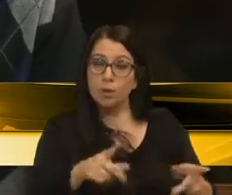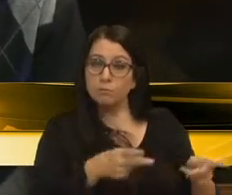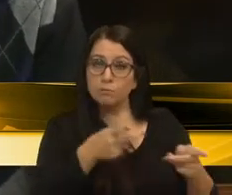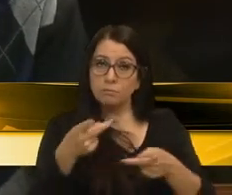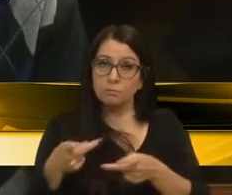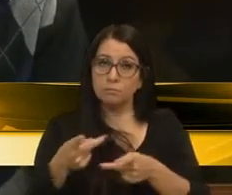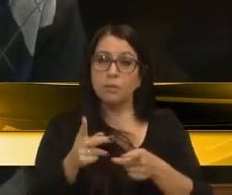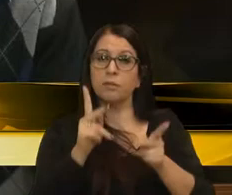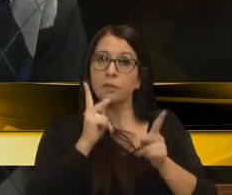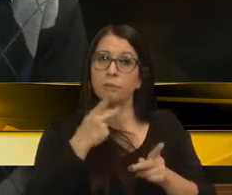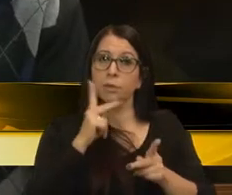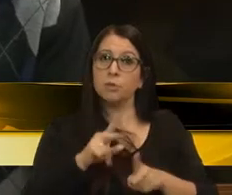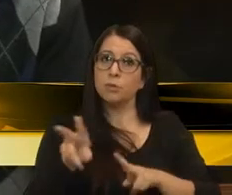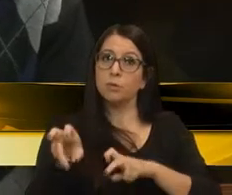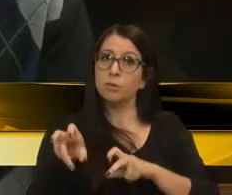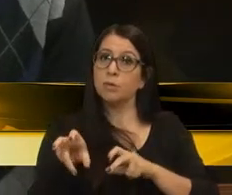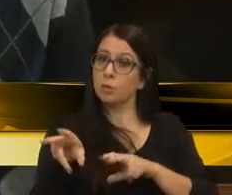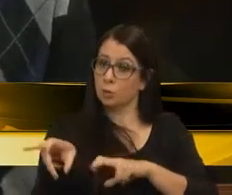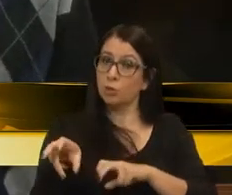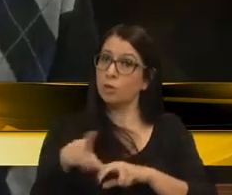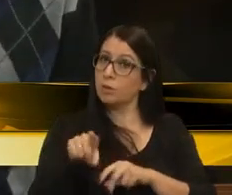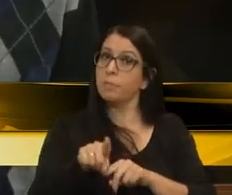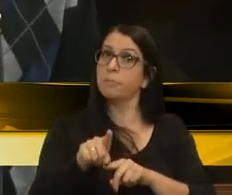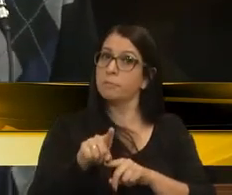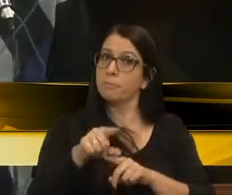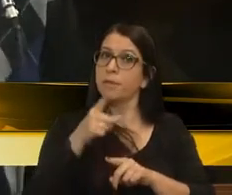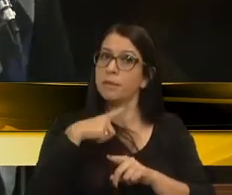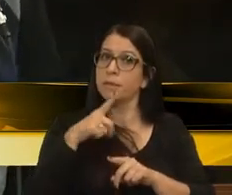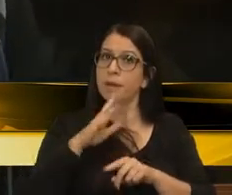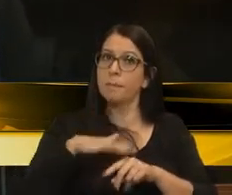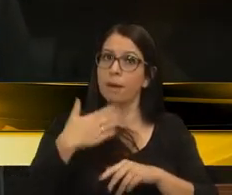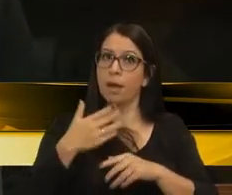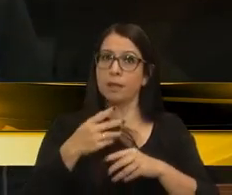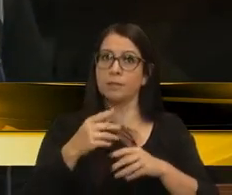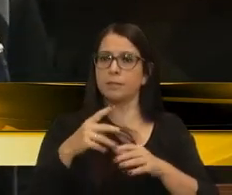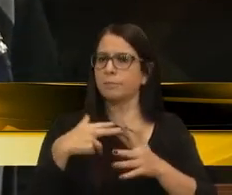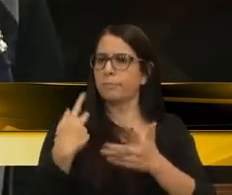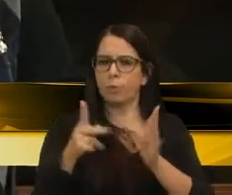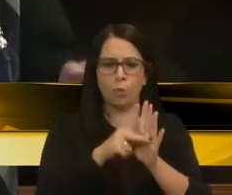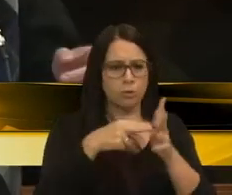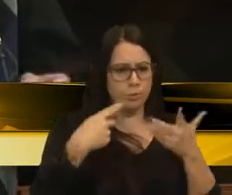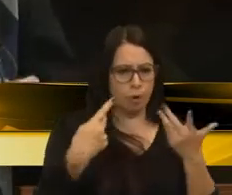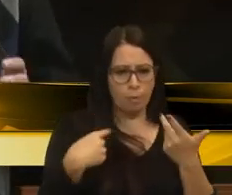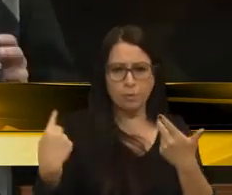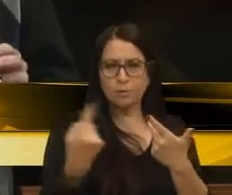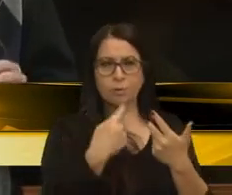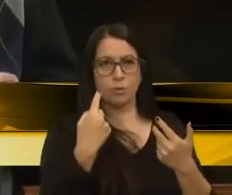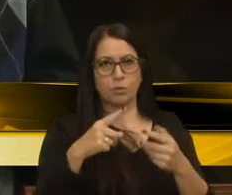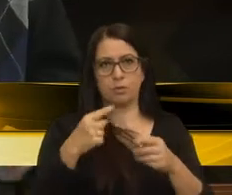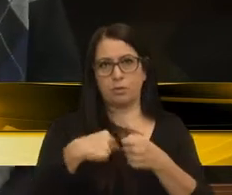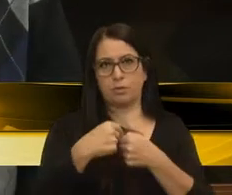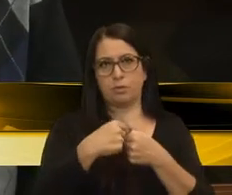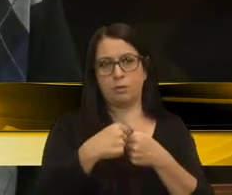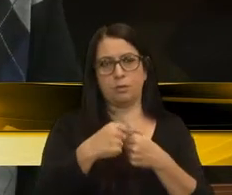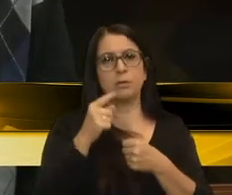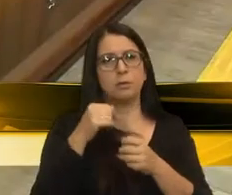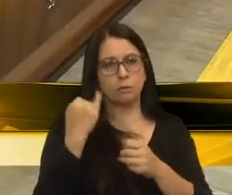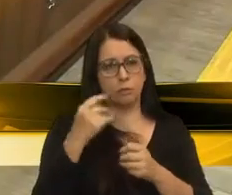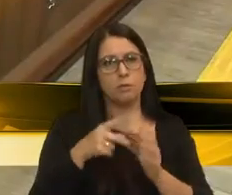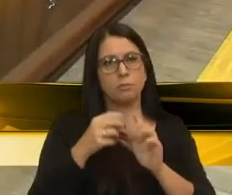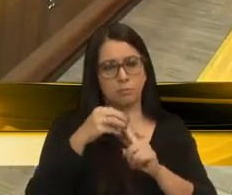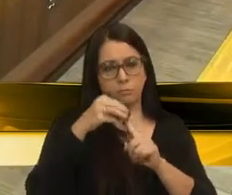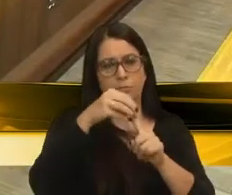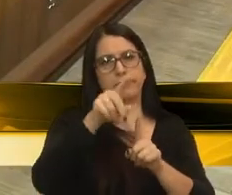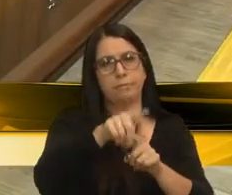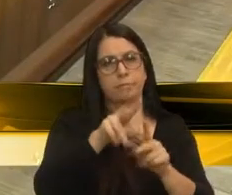dizer que o pessoal do interior, o povo do interior, ele consome, tem muito mais equipamentos que nós, a cidade. O vereador Menegusto. Vereador, é importante destacar isso, inclusive